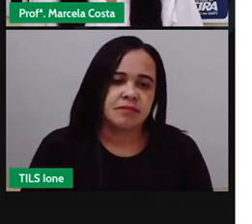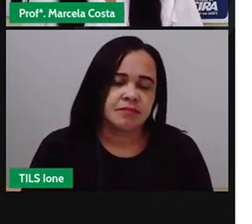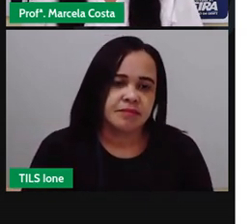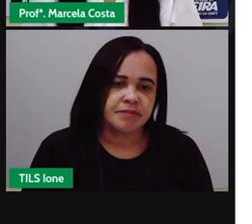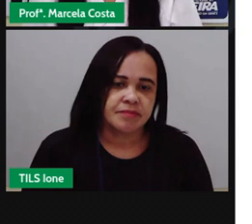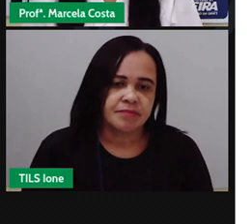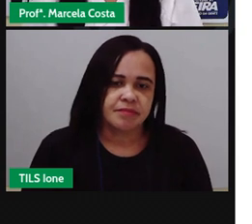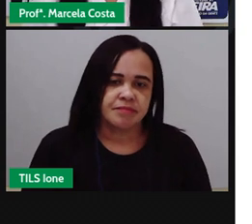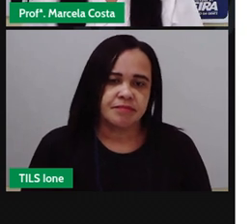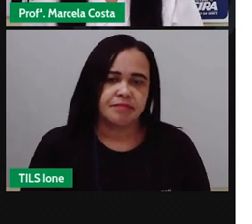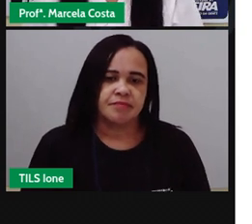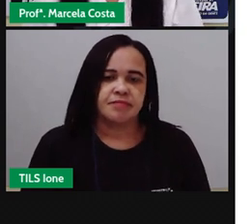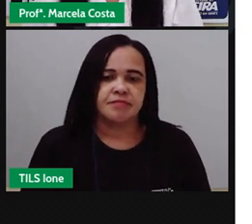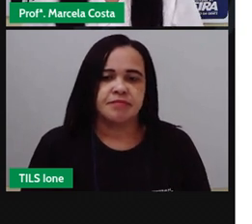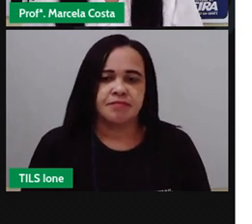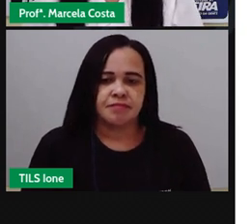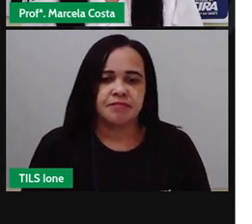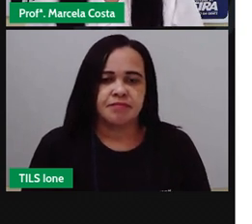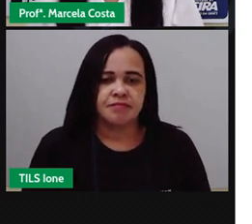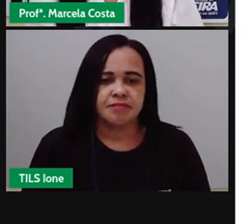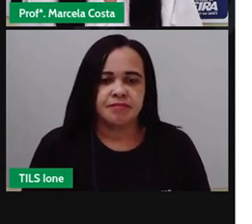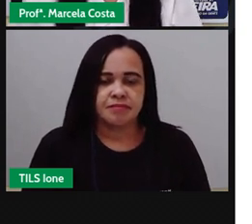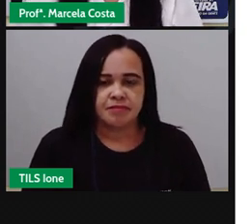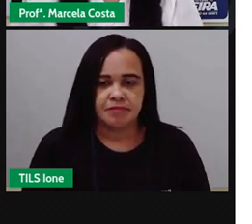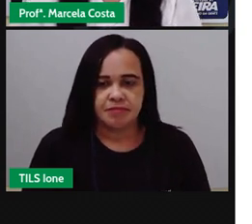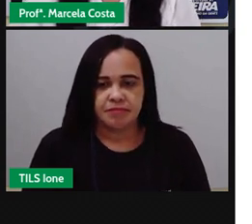Vejam que esses aviões eles têm formatos